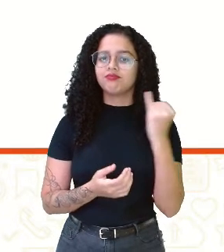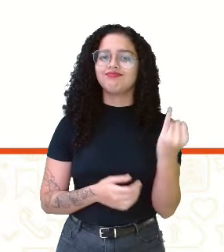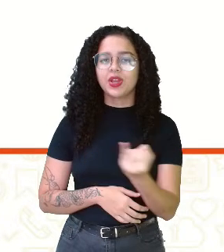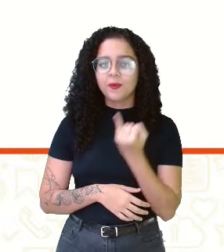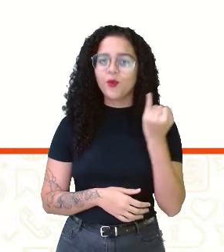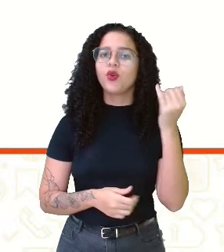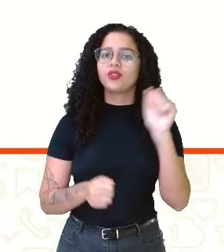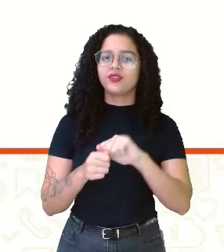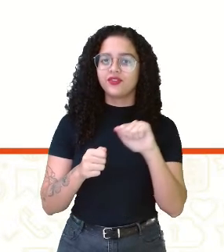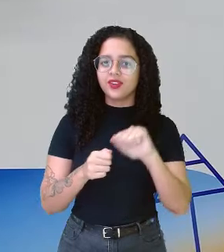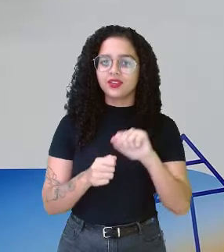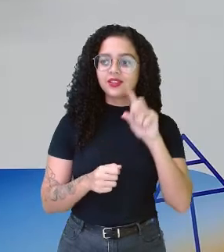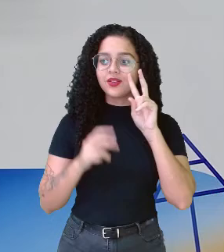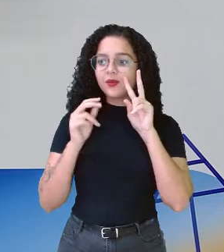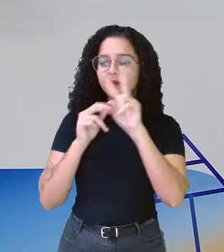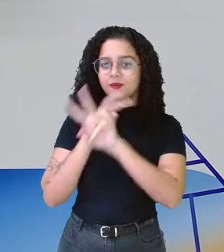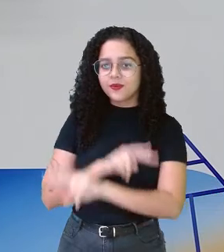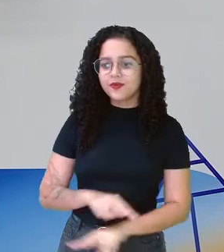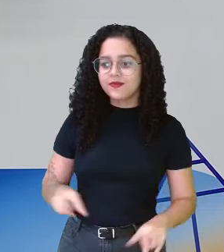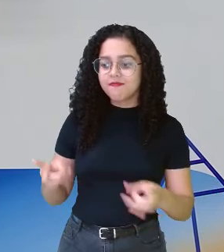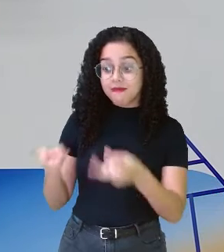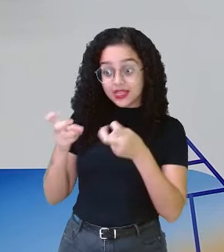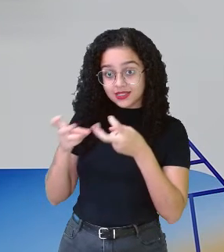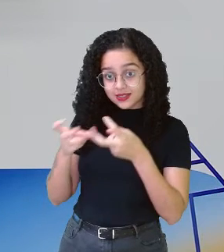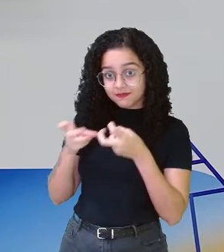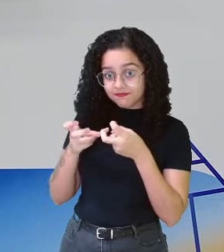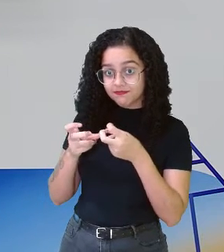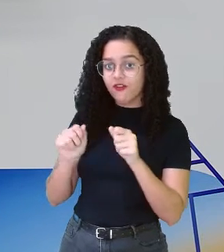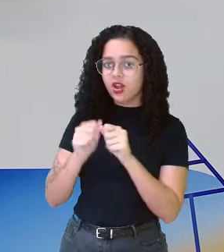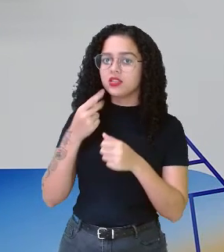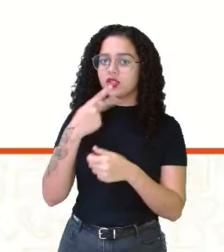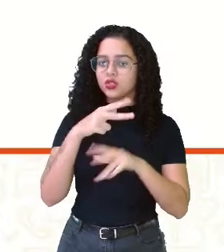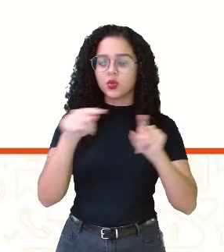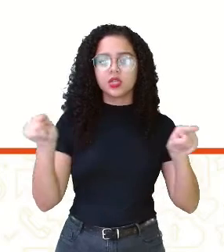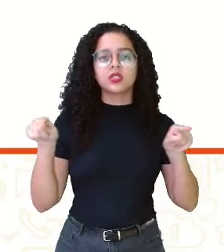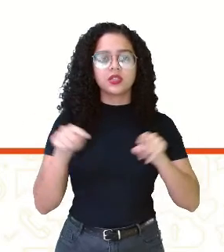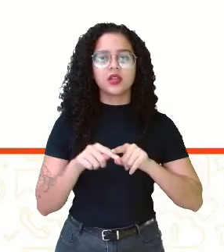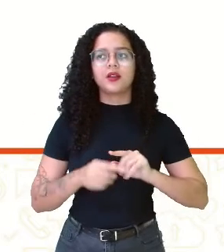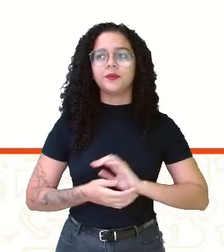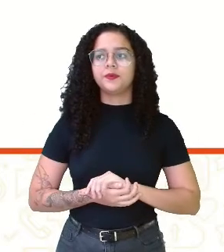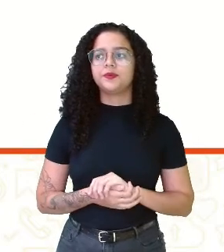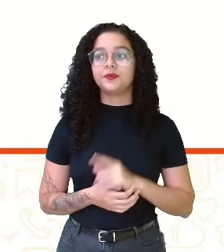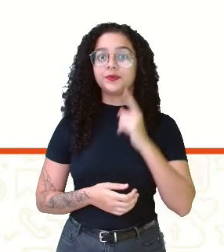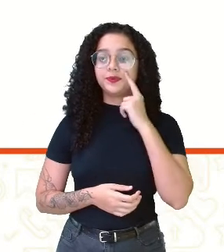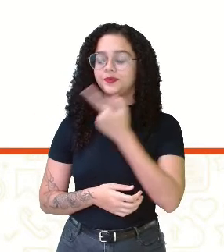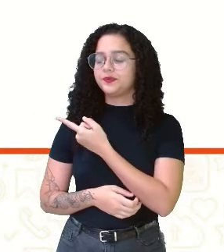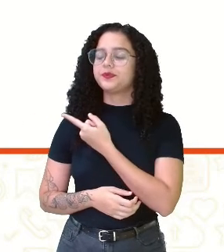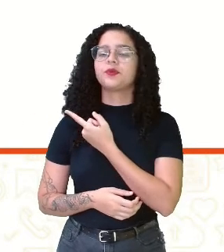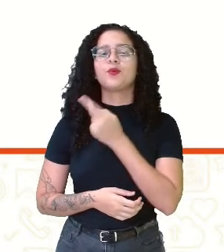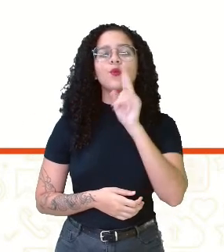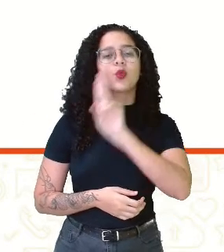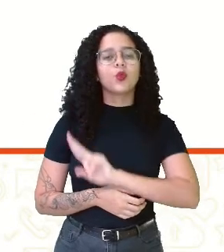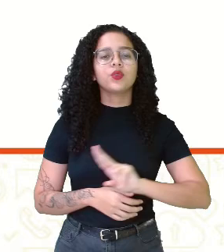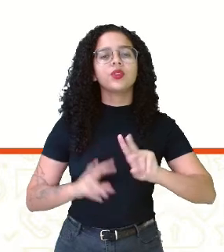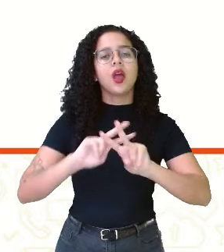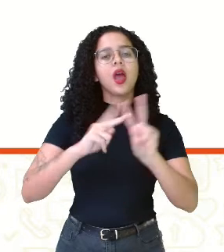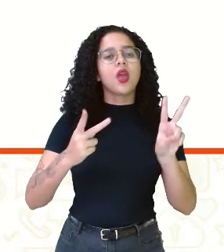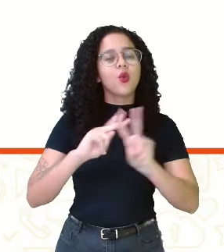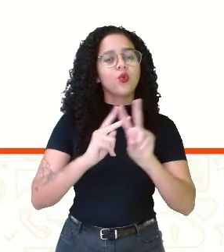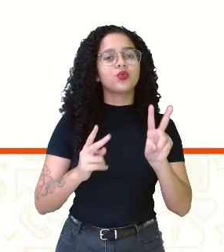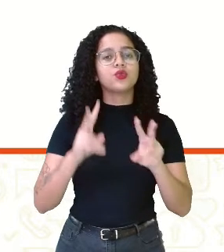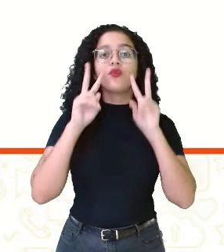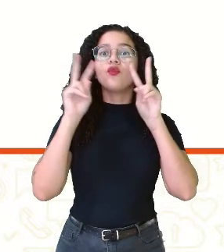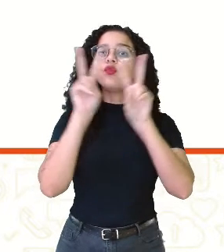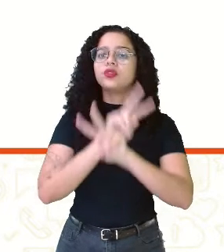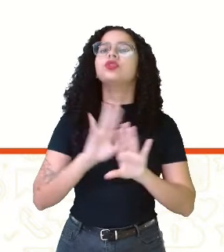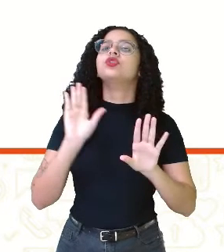importante fazer, observar para fazer em sua sala. Essas adaptações são utilizar recursos visuais.